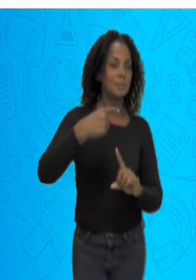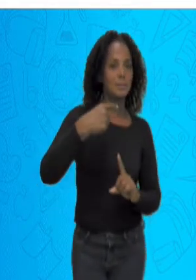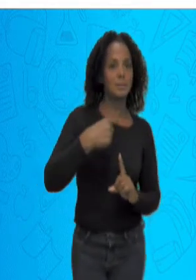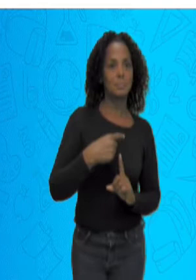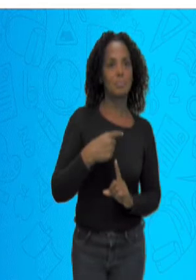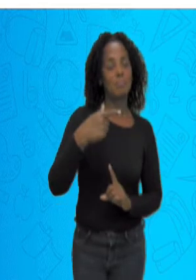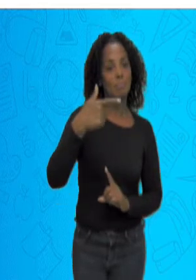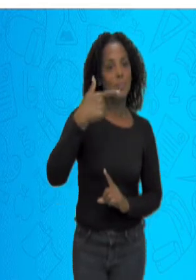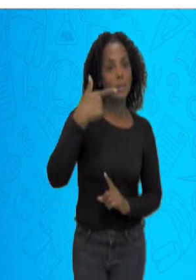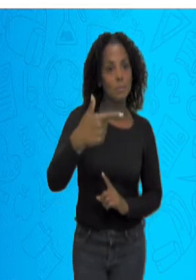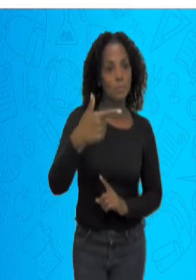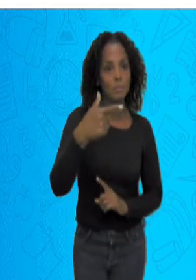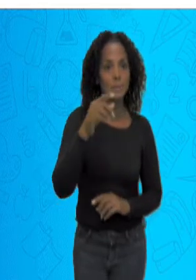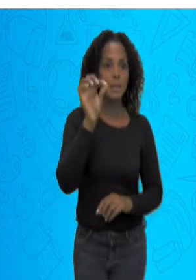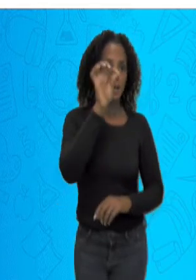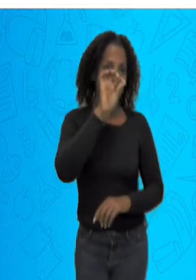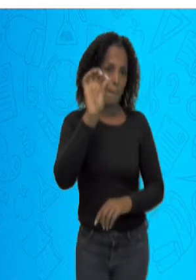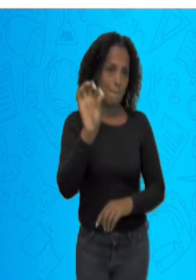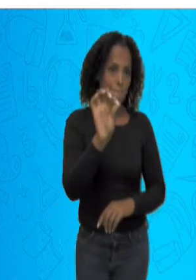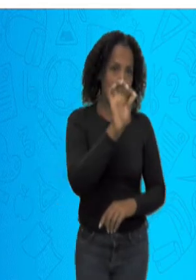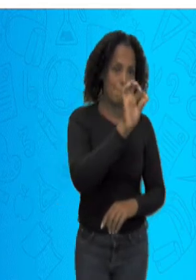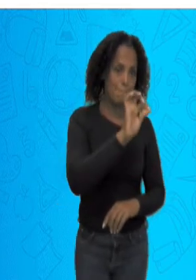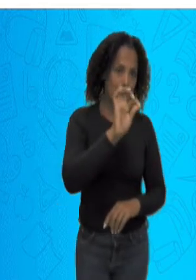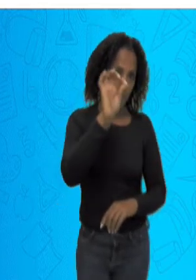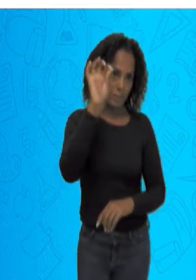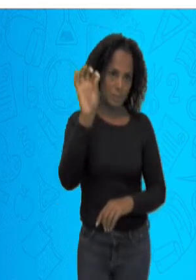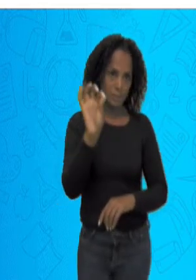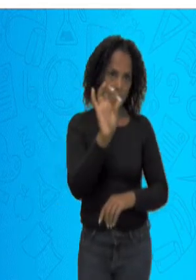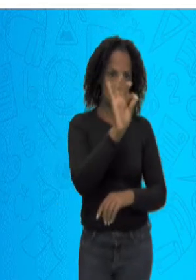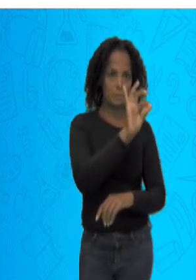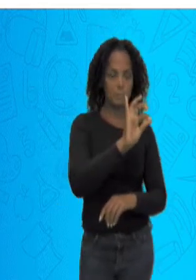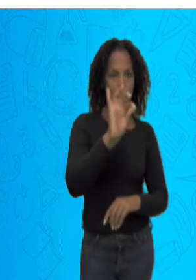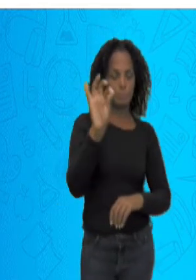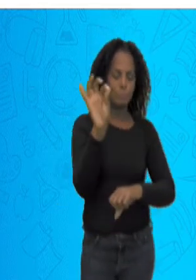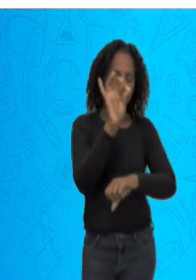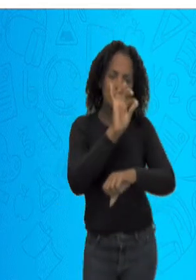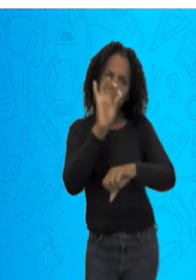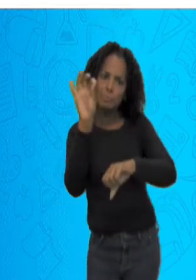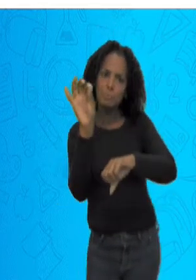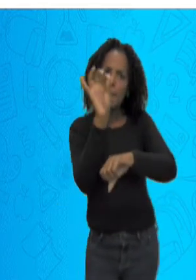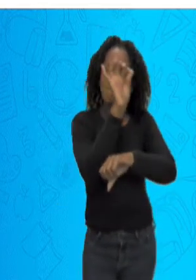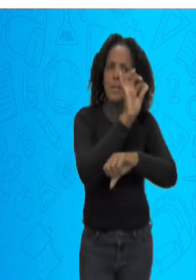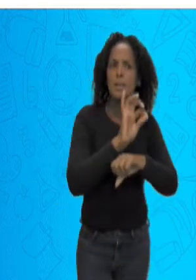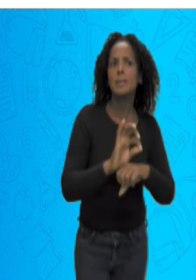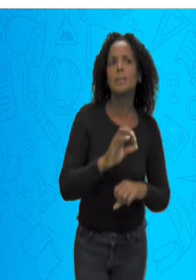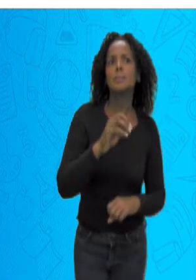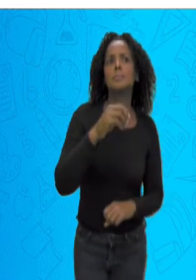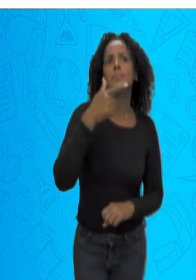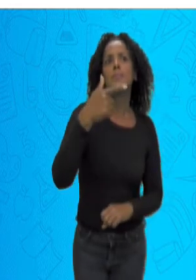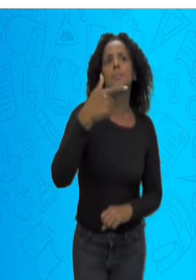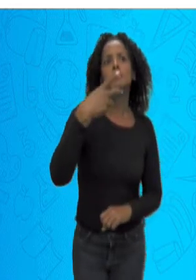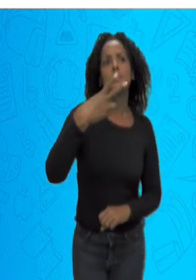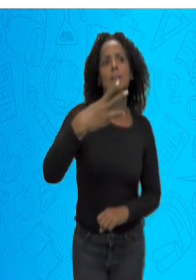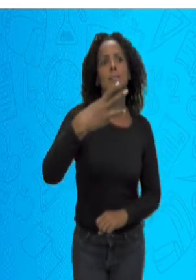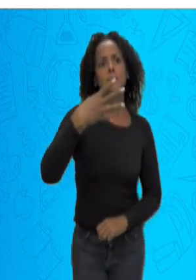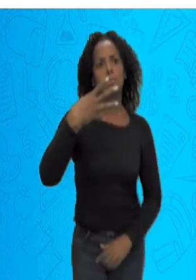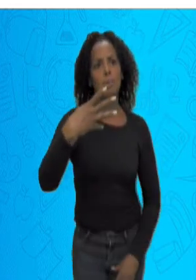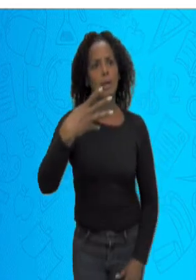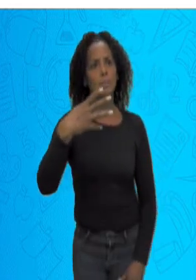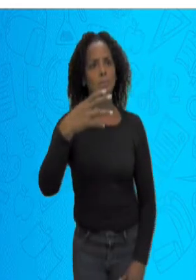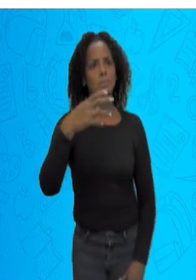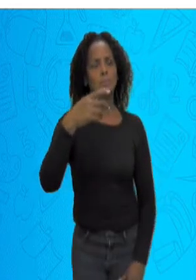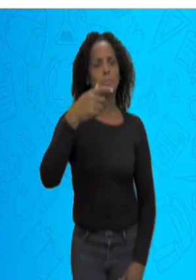Mais duas abelhas. Como se fosse uma abelha aqui, ó. Vamos contar. Um, dois, três,